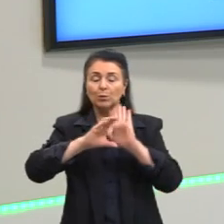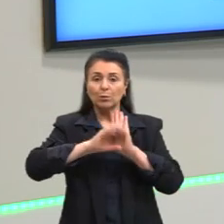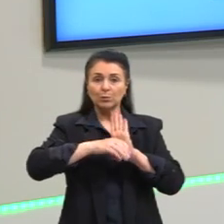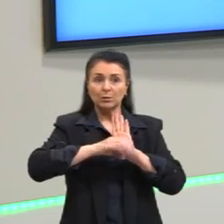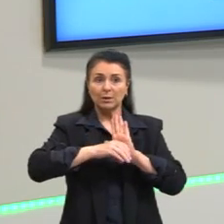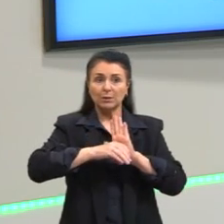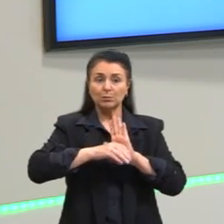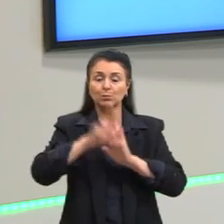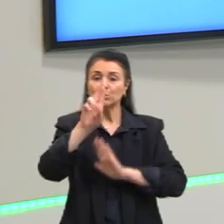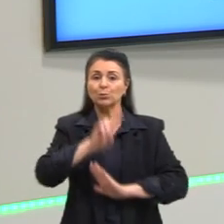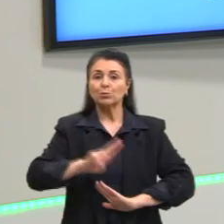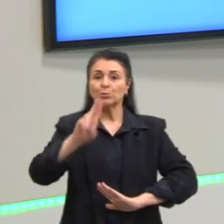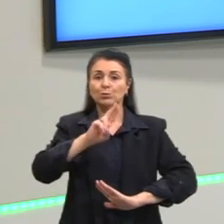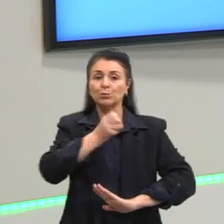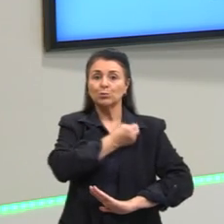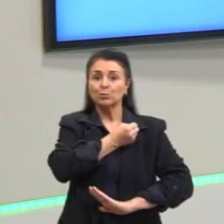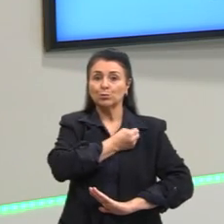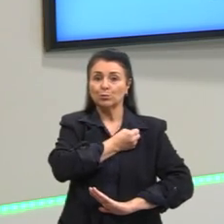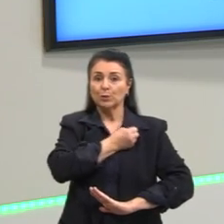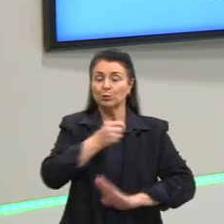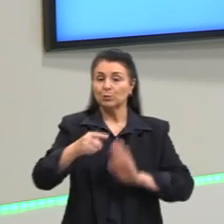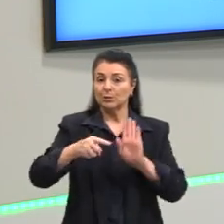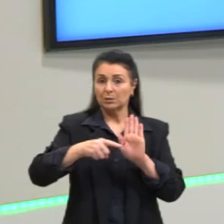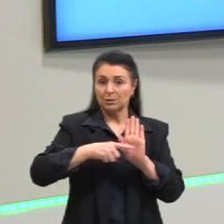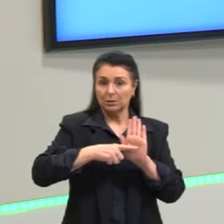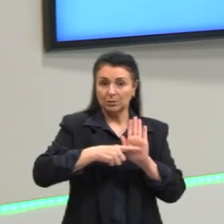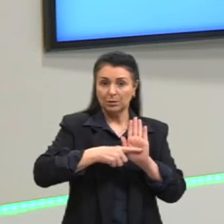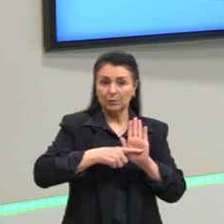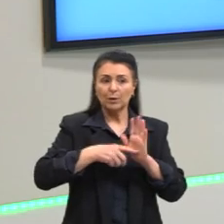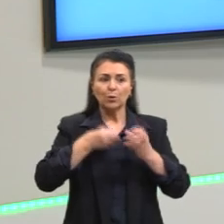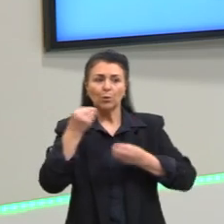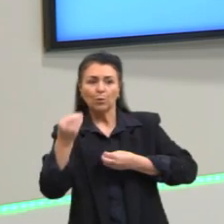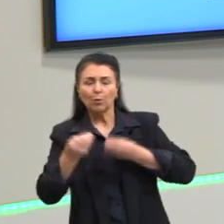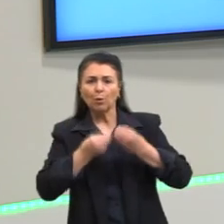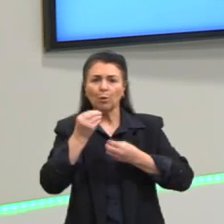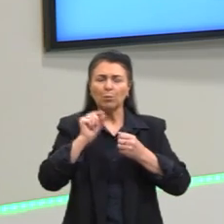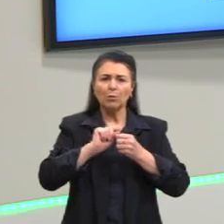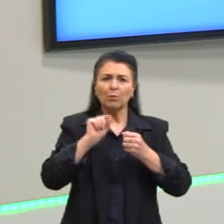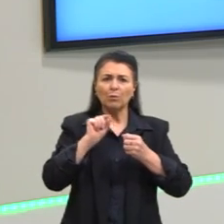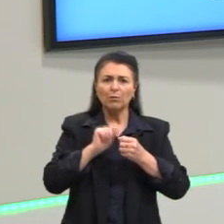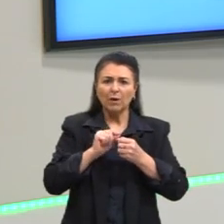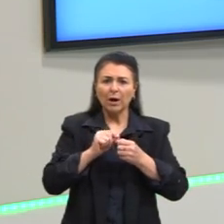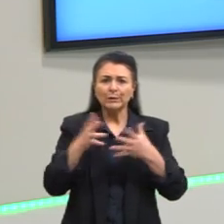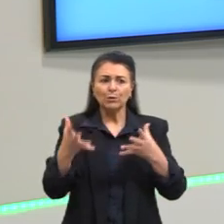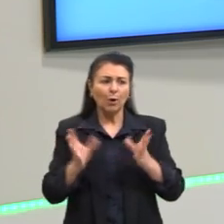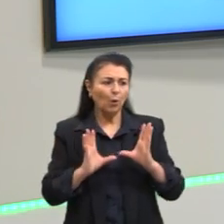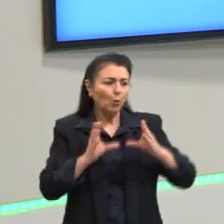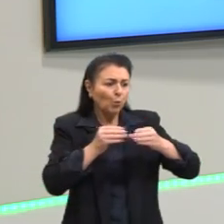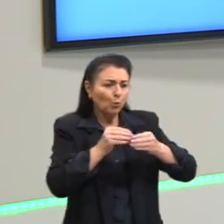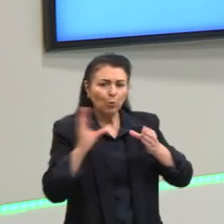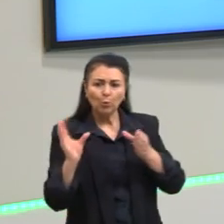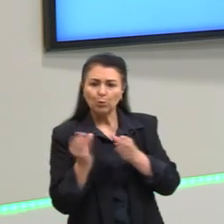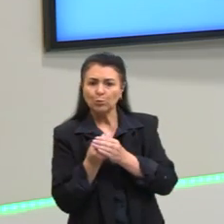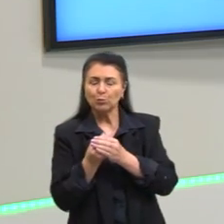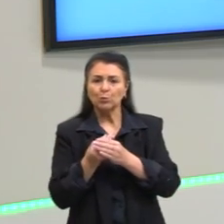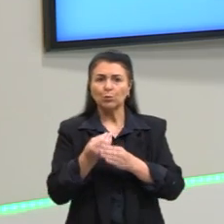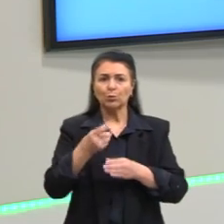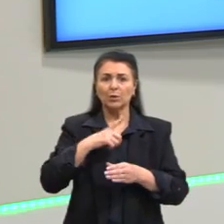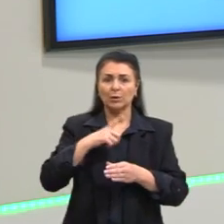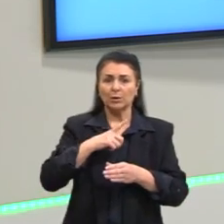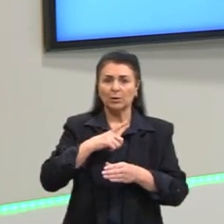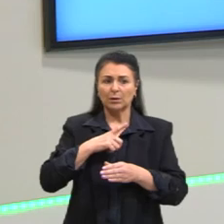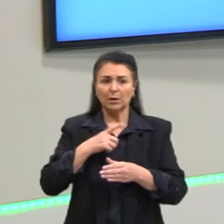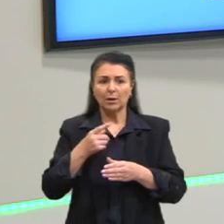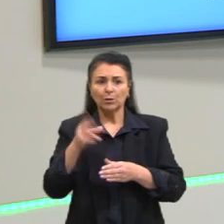da aplicação dos números negativos e de onde ele vem, a qual conjunto pertence. Por isso, então, chega em uma prova com um estado